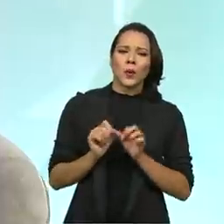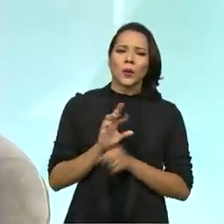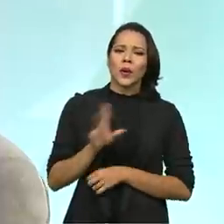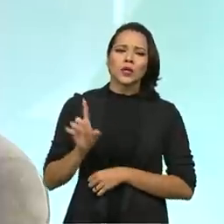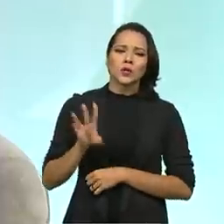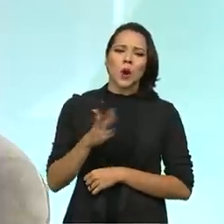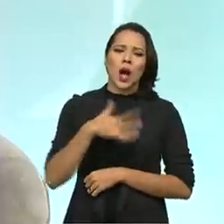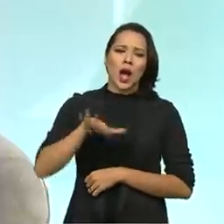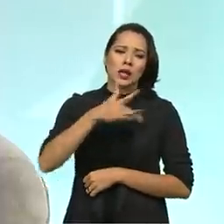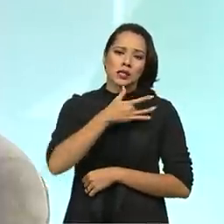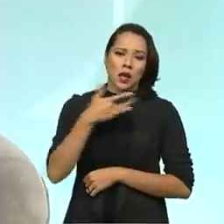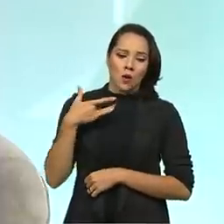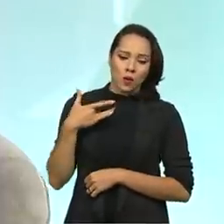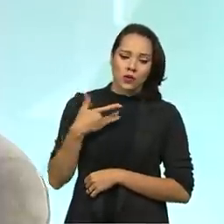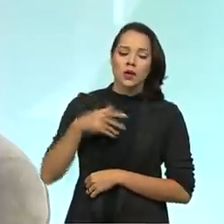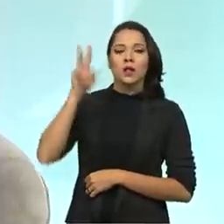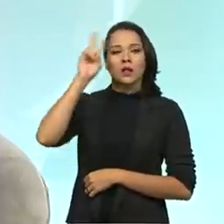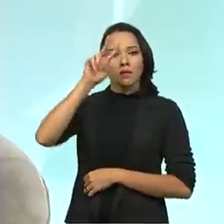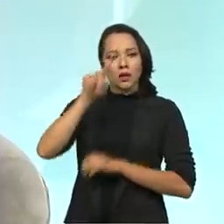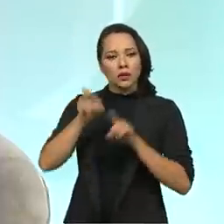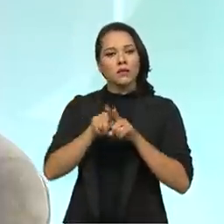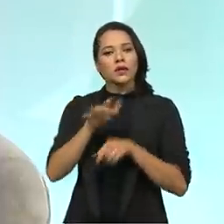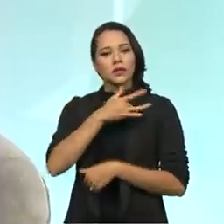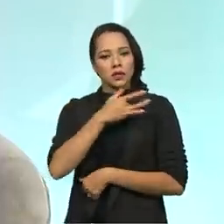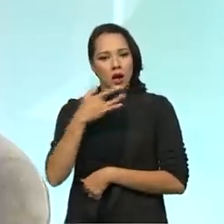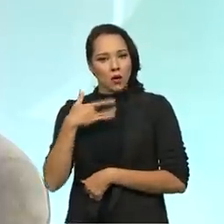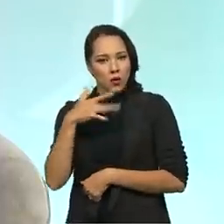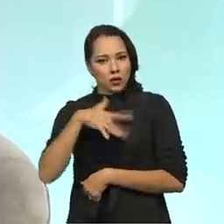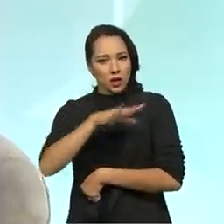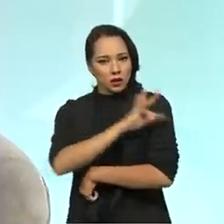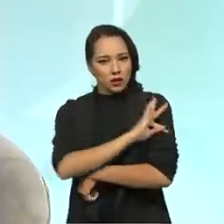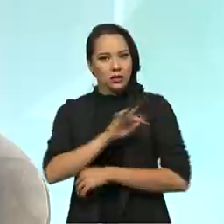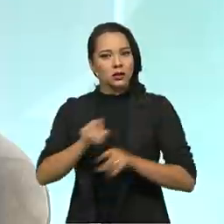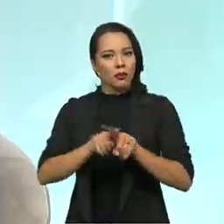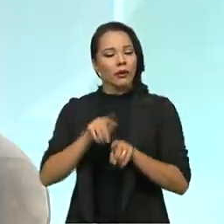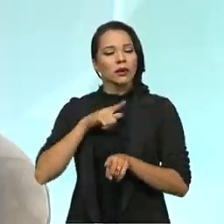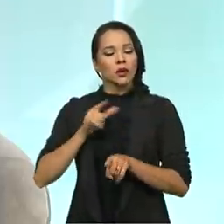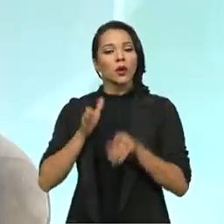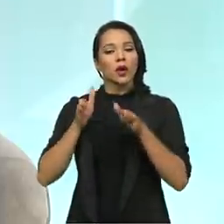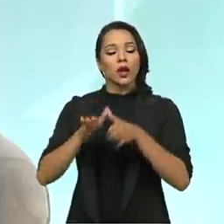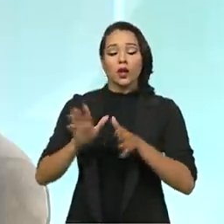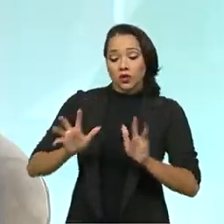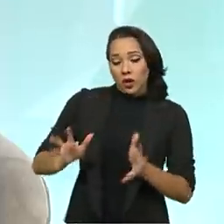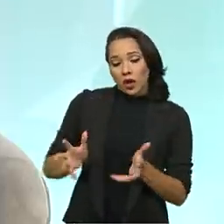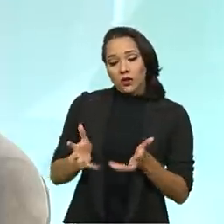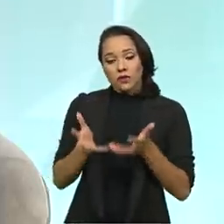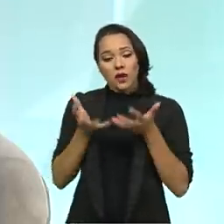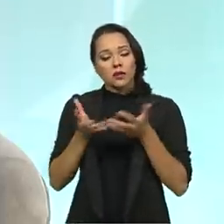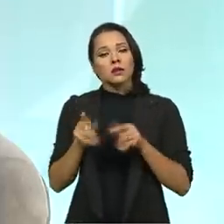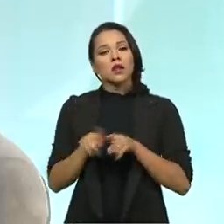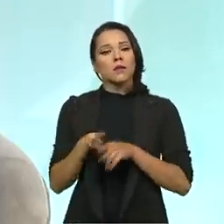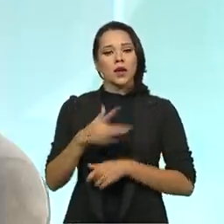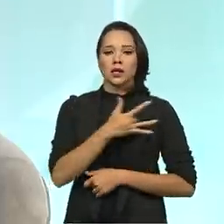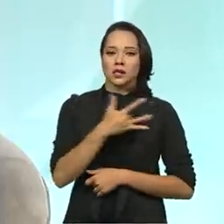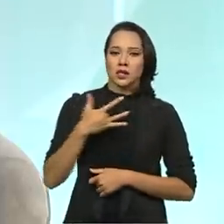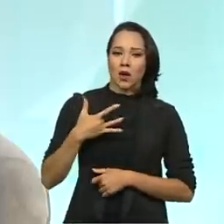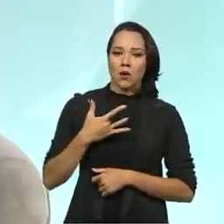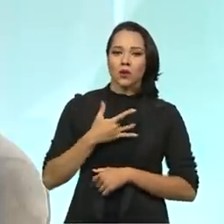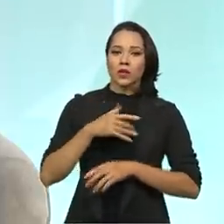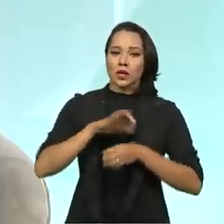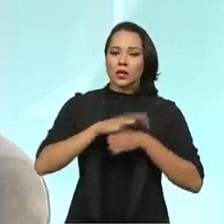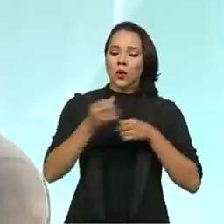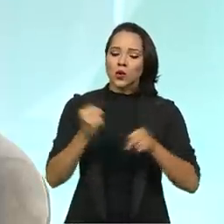saúde. Lembrando que nós, além de saúde, em termos técnicos, fazemos também a parte de edificações e saneamento. Nós